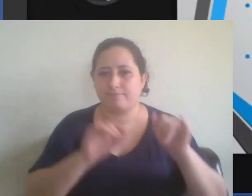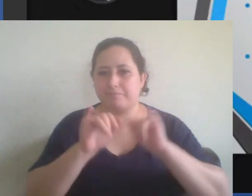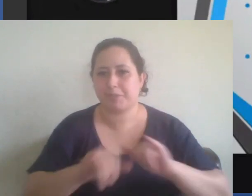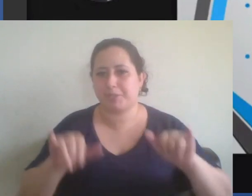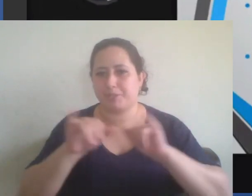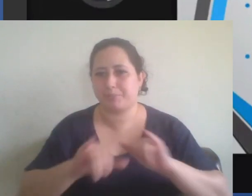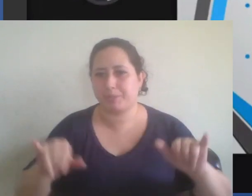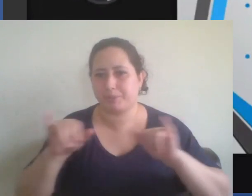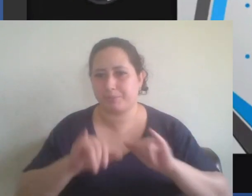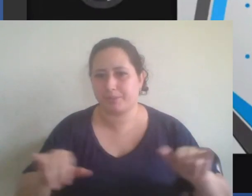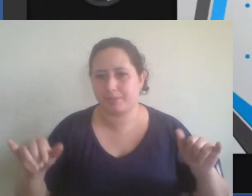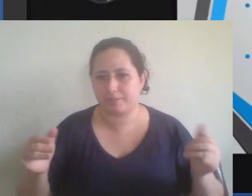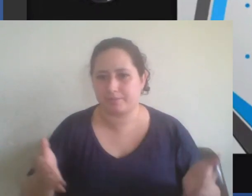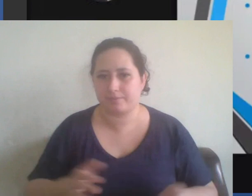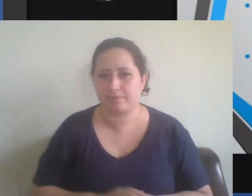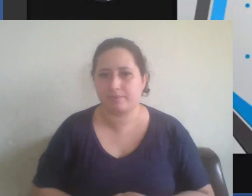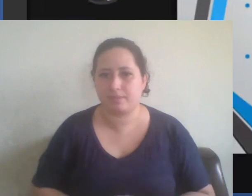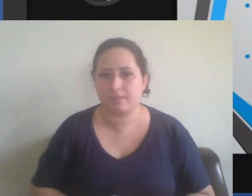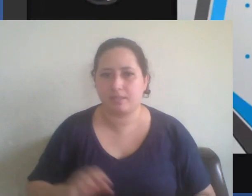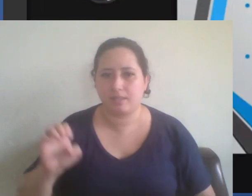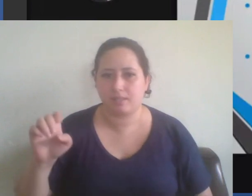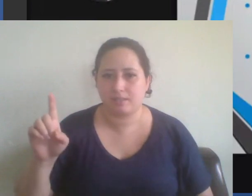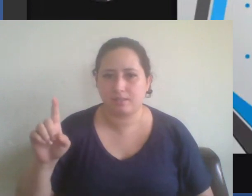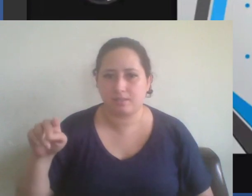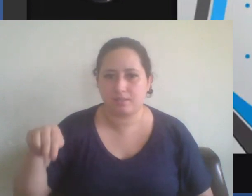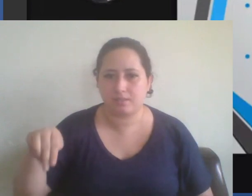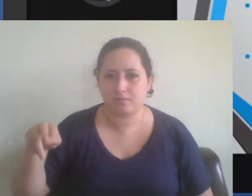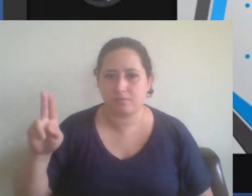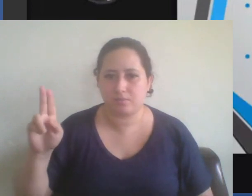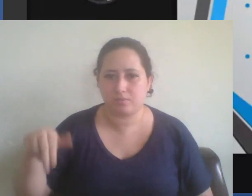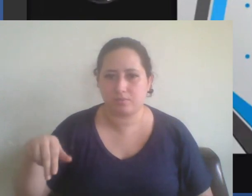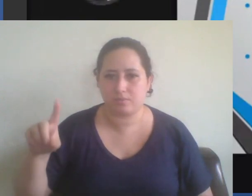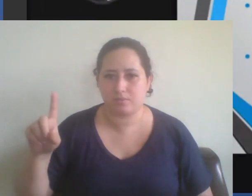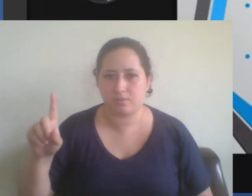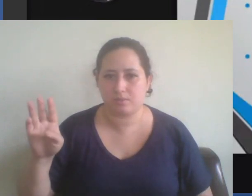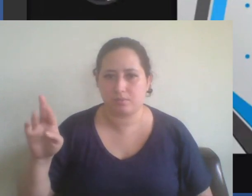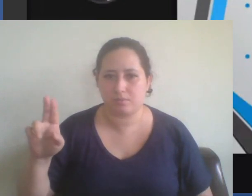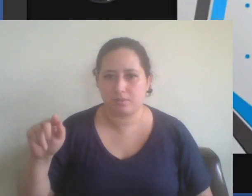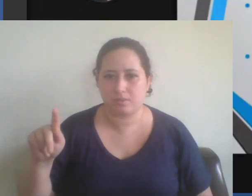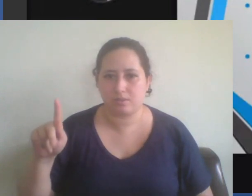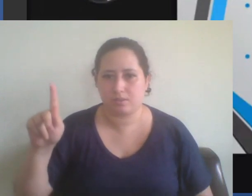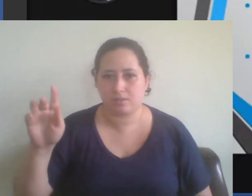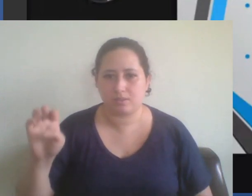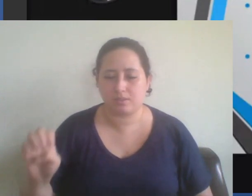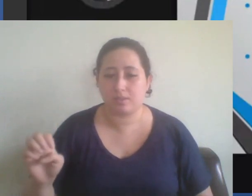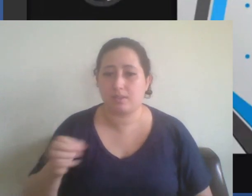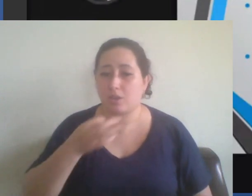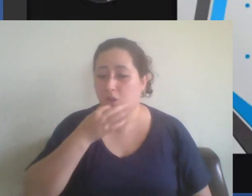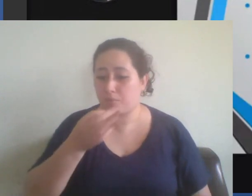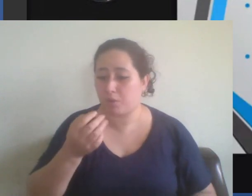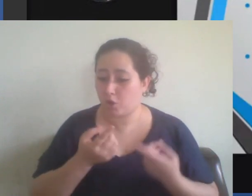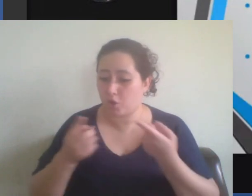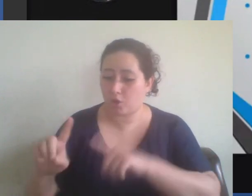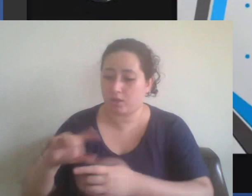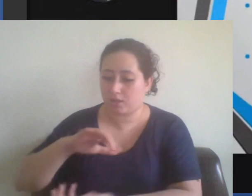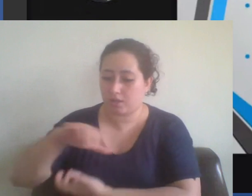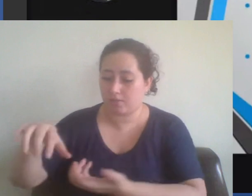O Edmund Burke é um dos principais críticos da Revolução Francesa